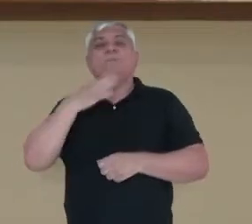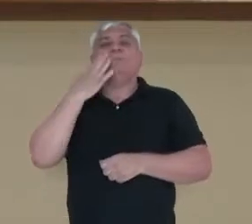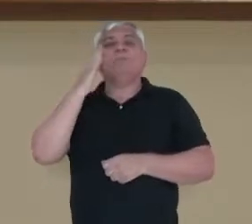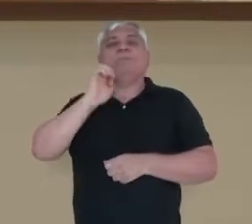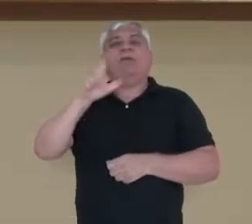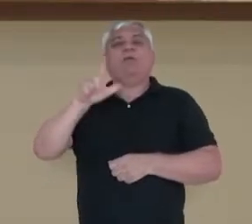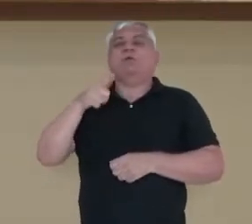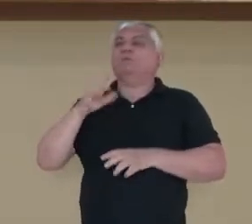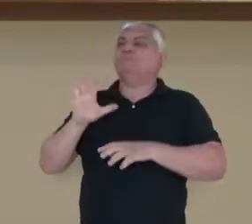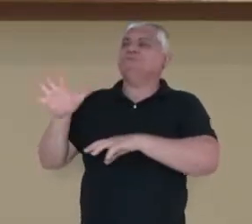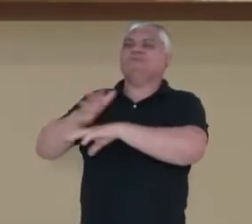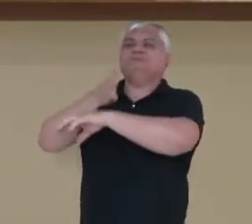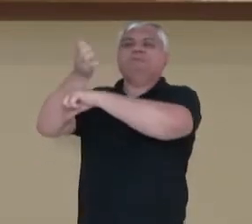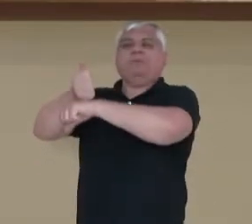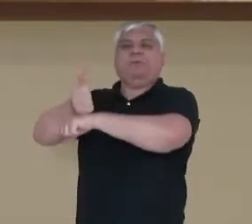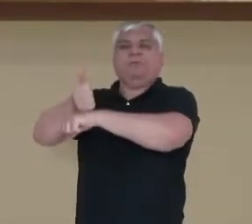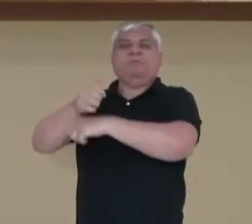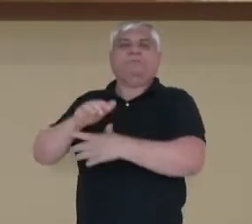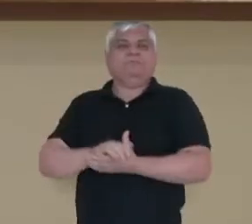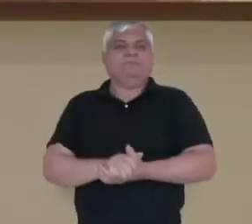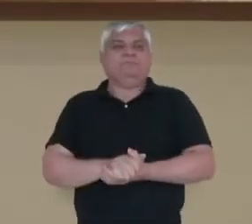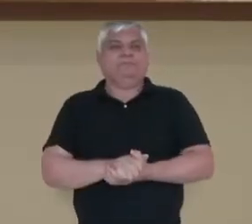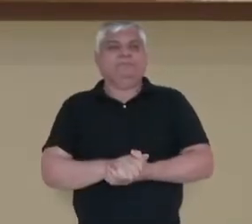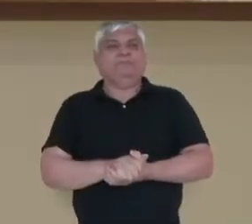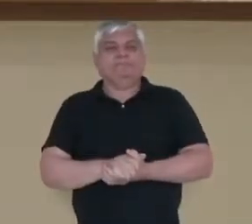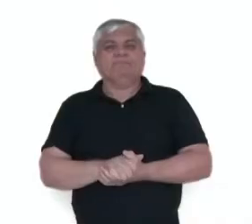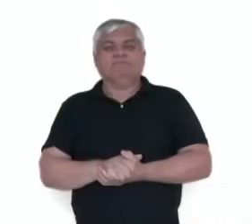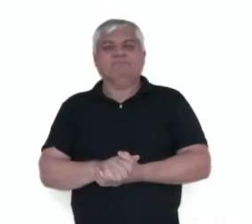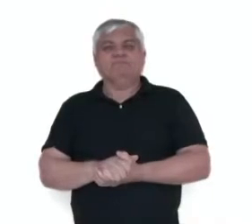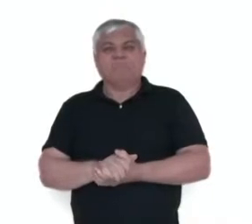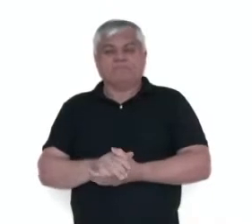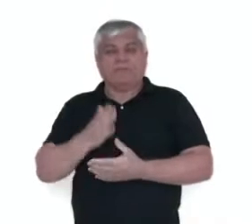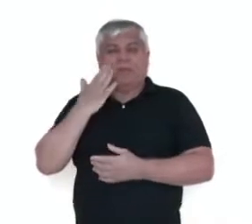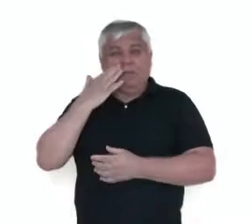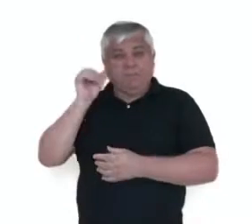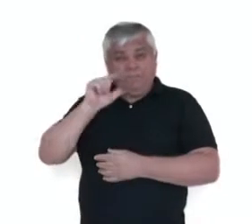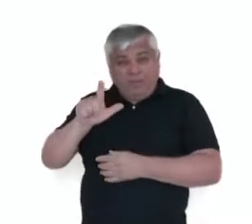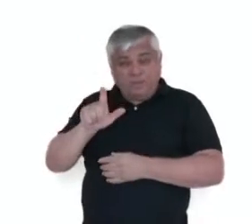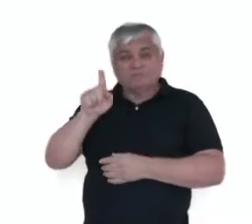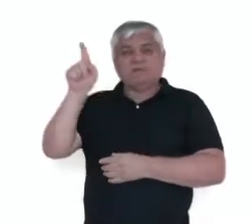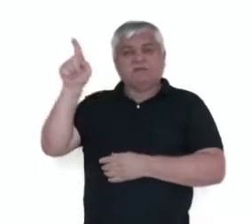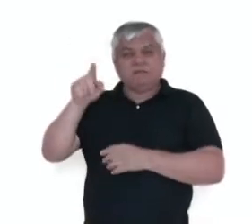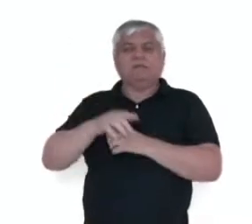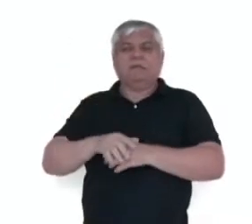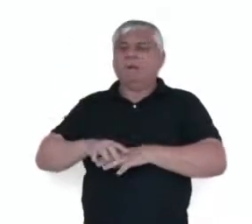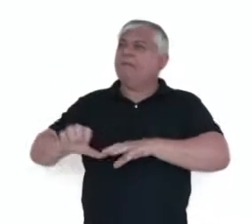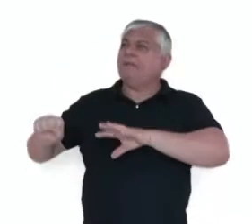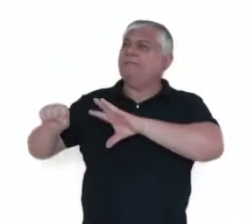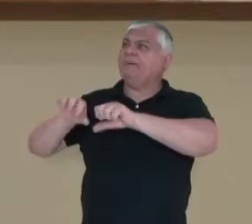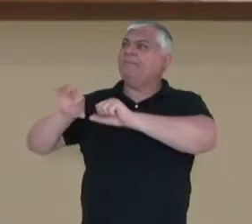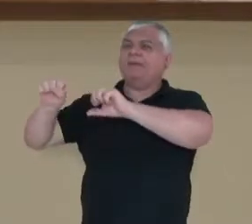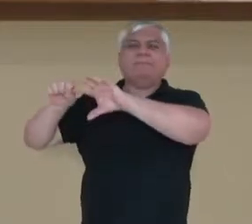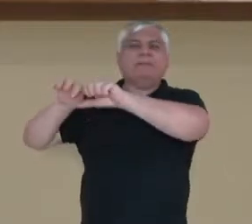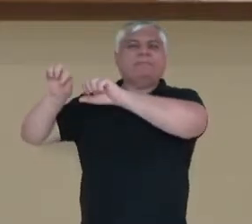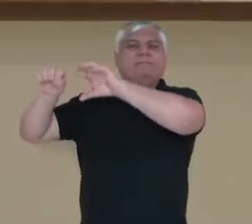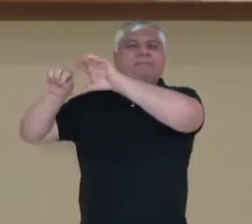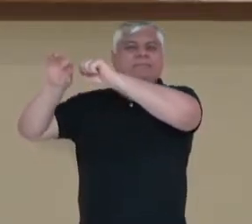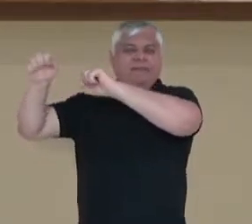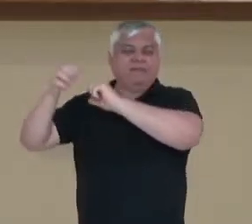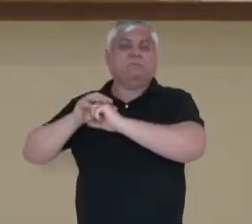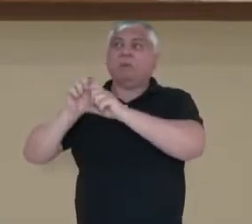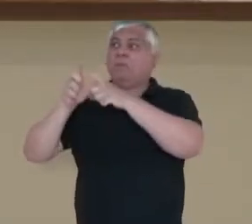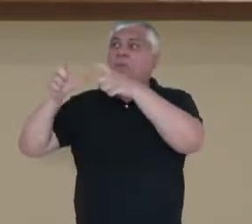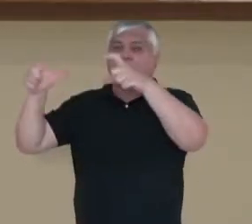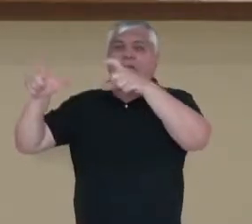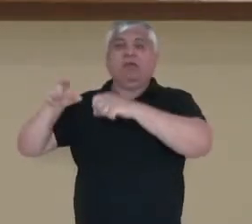dominaram. A Bélgica, ela realizou o seu expansionismo por várias regiões, não